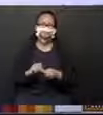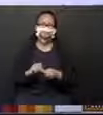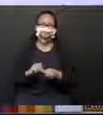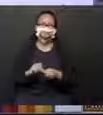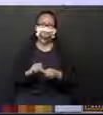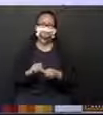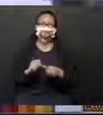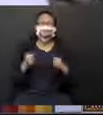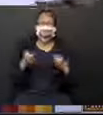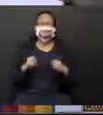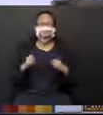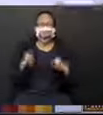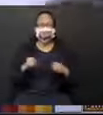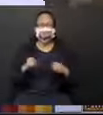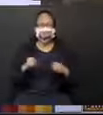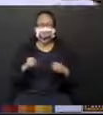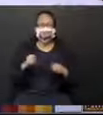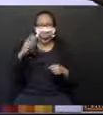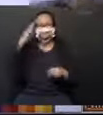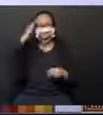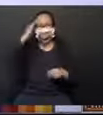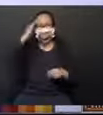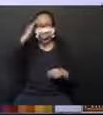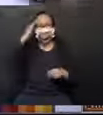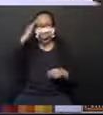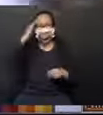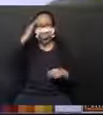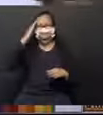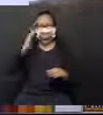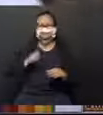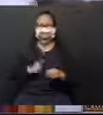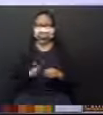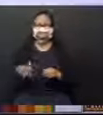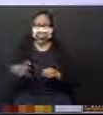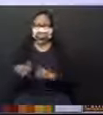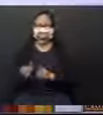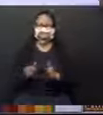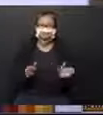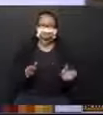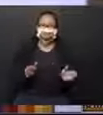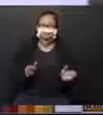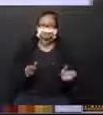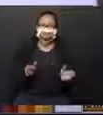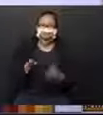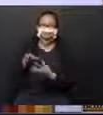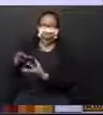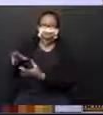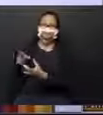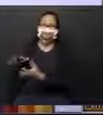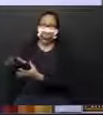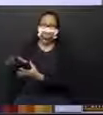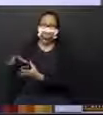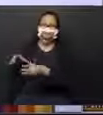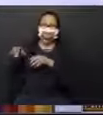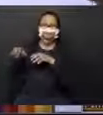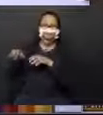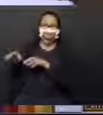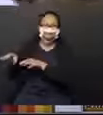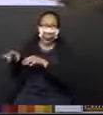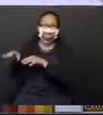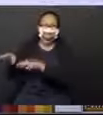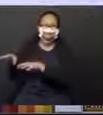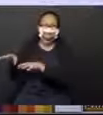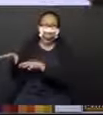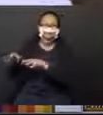É necessário saber a direção da formação da sombra e assim movimentar o corpo para mudar de direção. Ou